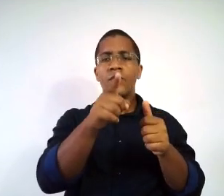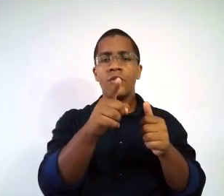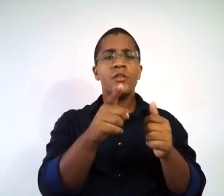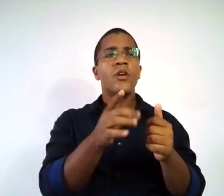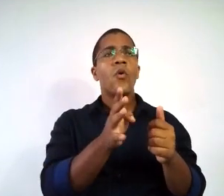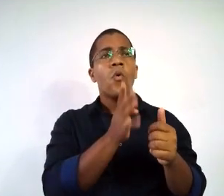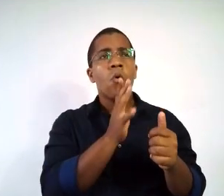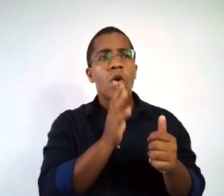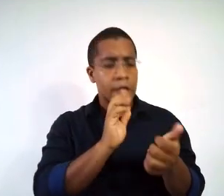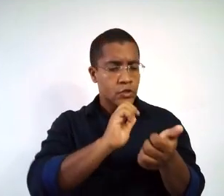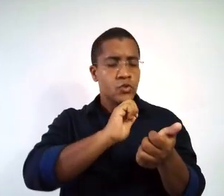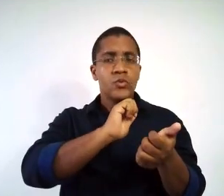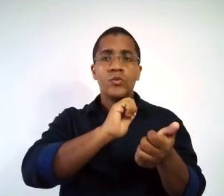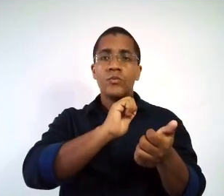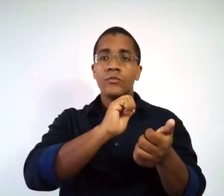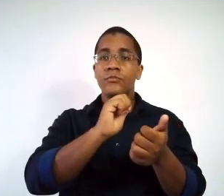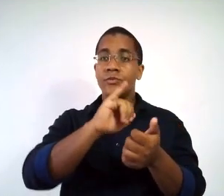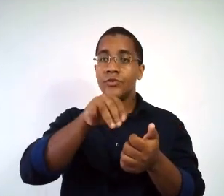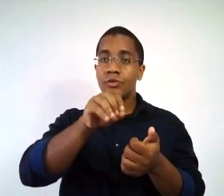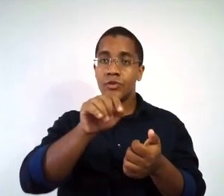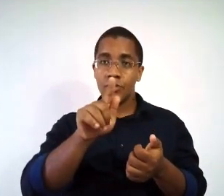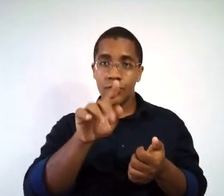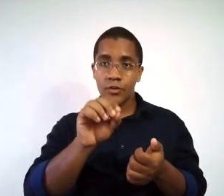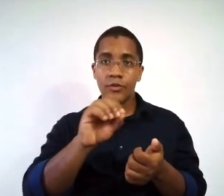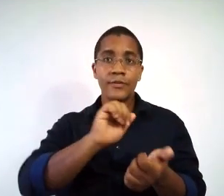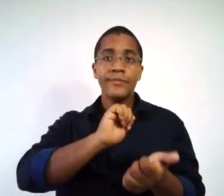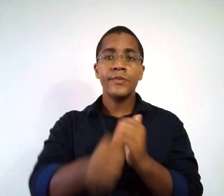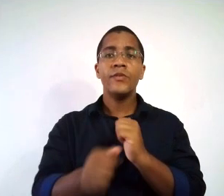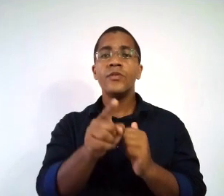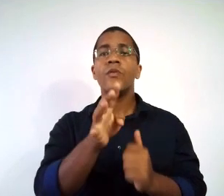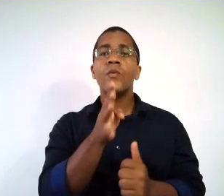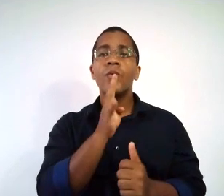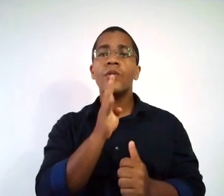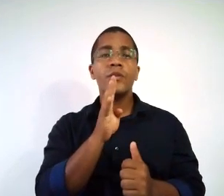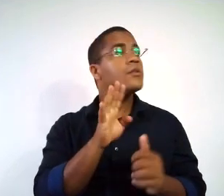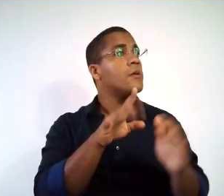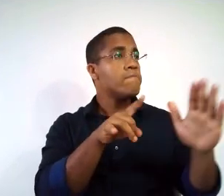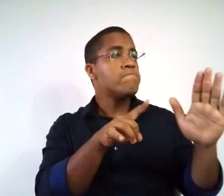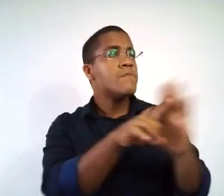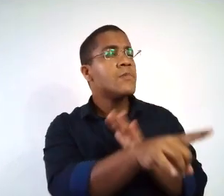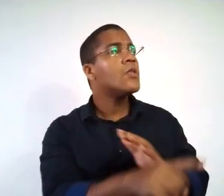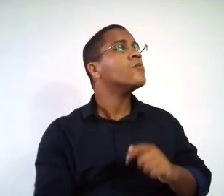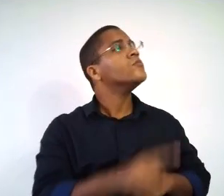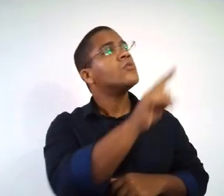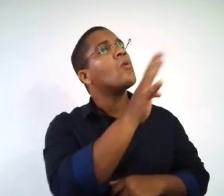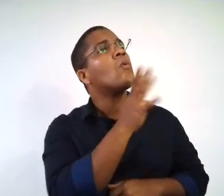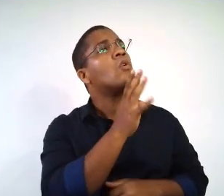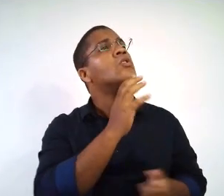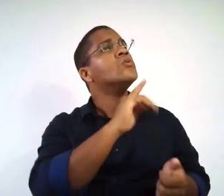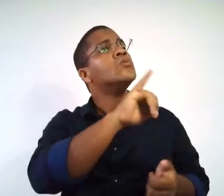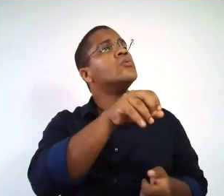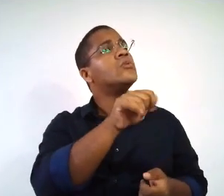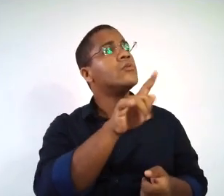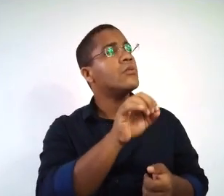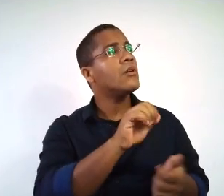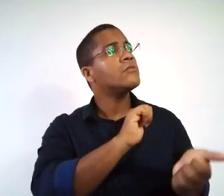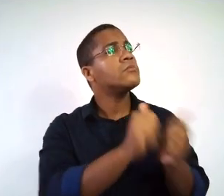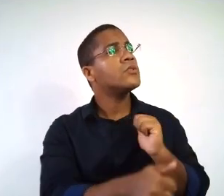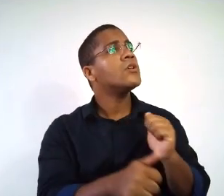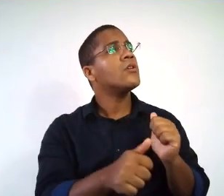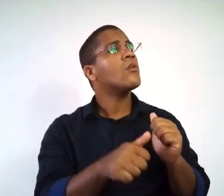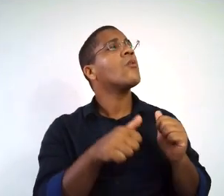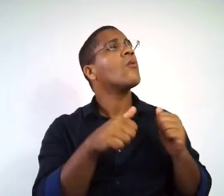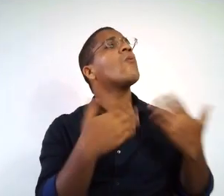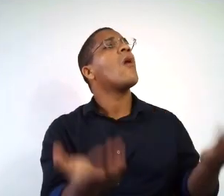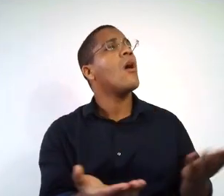Então, primeira pergunta, quais os jogos esportivos que você conhece? Então, a primeira pessoa que você pesquisou,